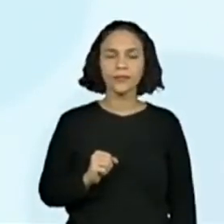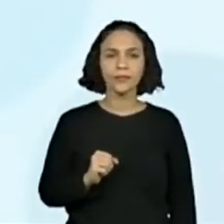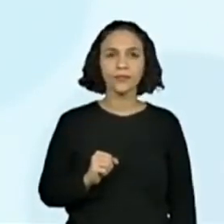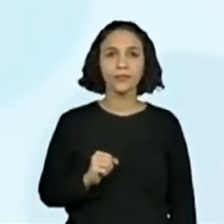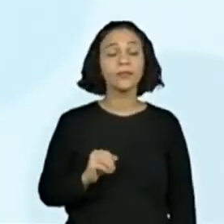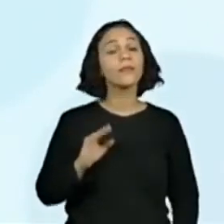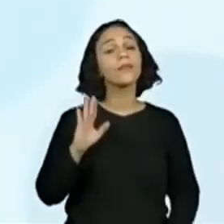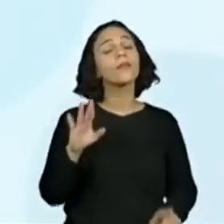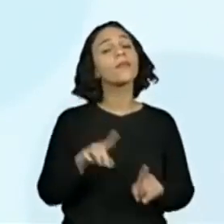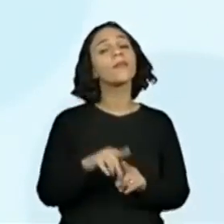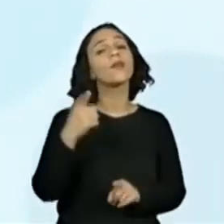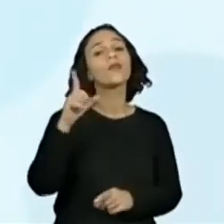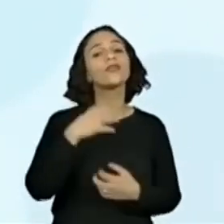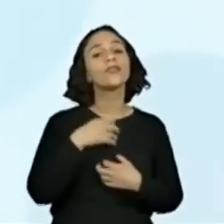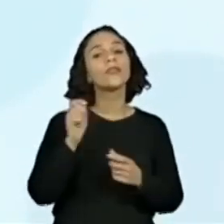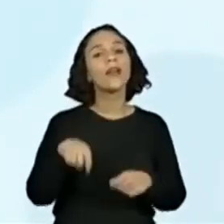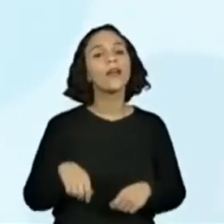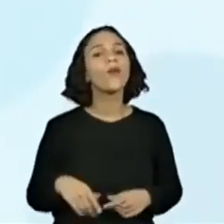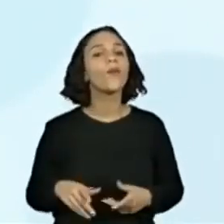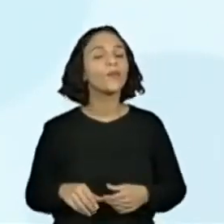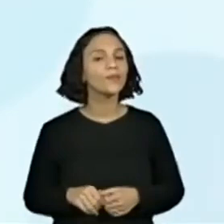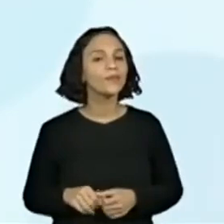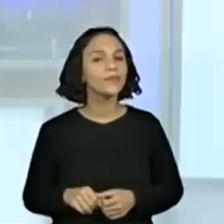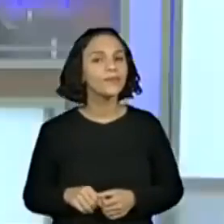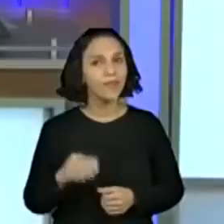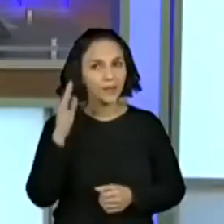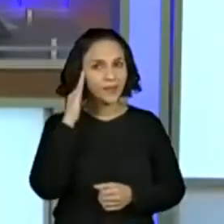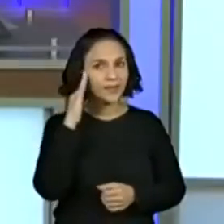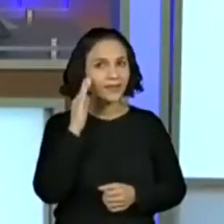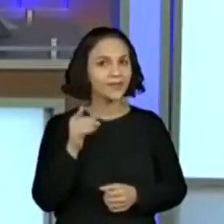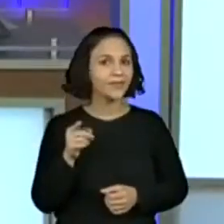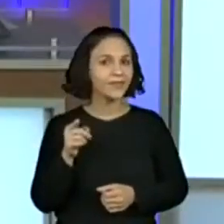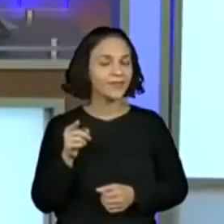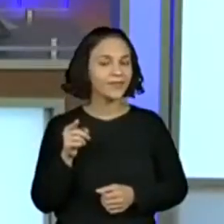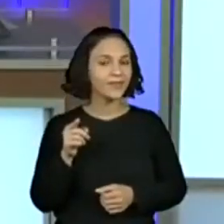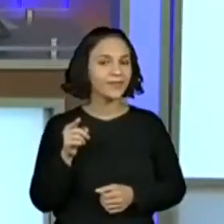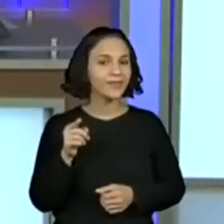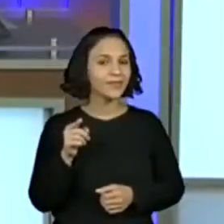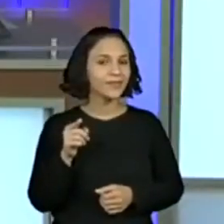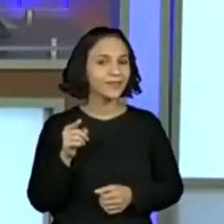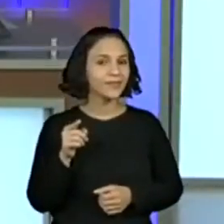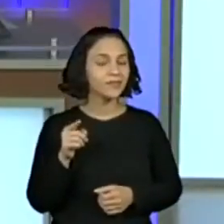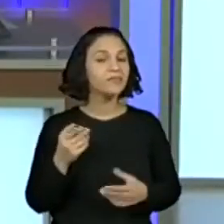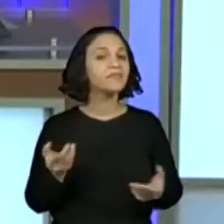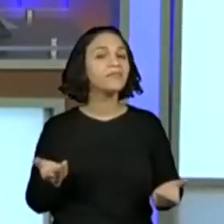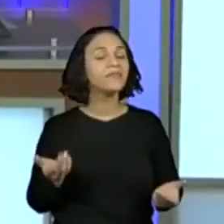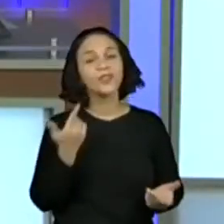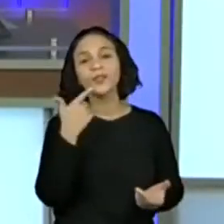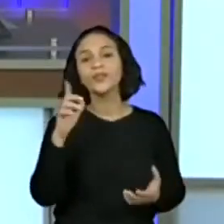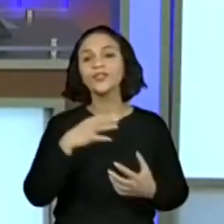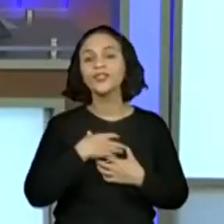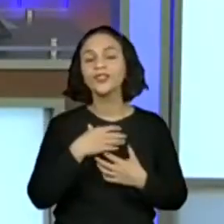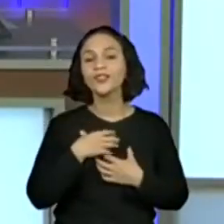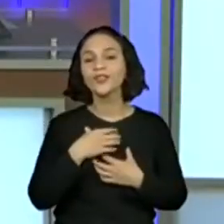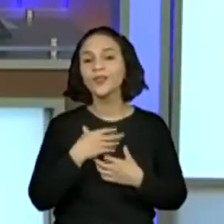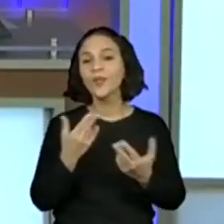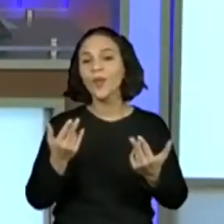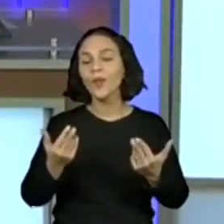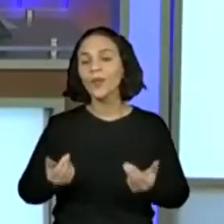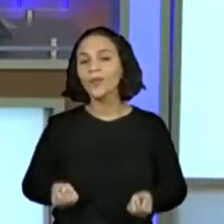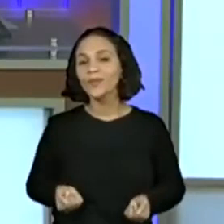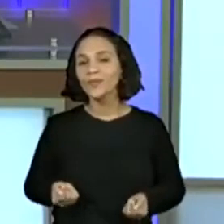Mas qual é a outra maneira que eu posso colocar? E aí? Qual o outro jeito que eu posso colocar essa mesma medida?